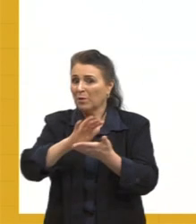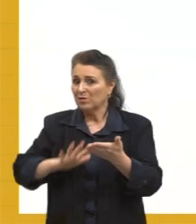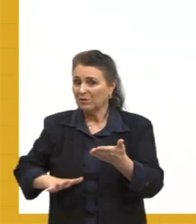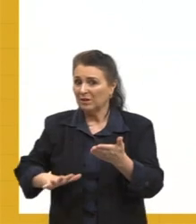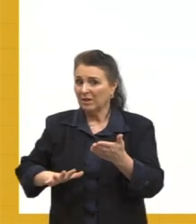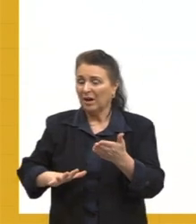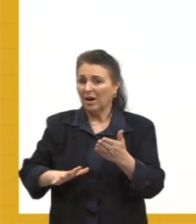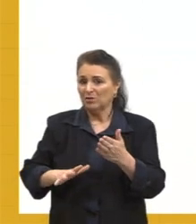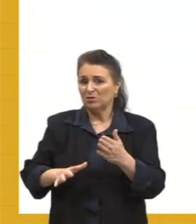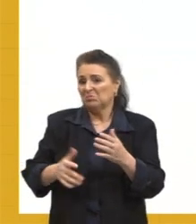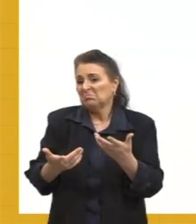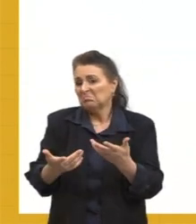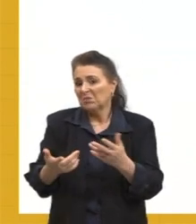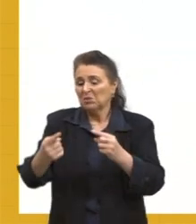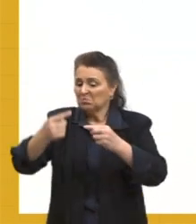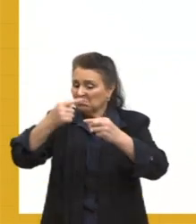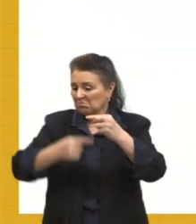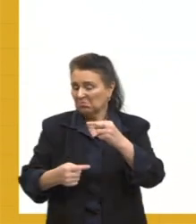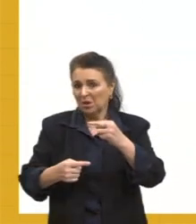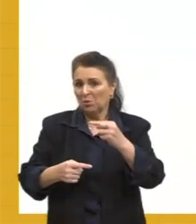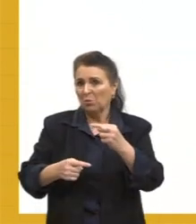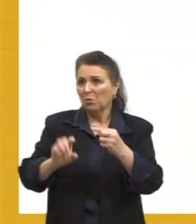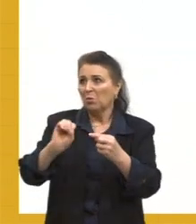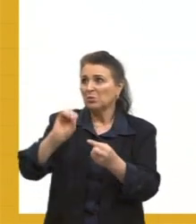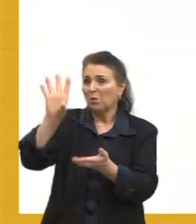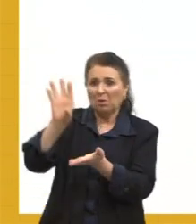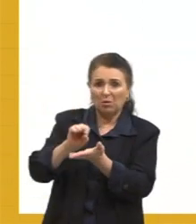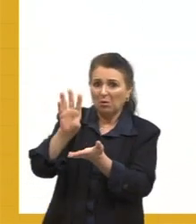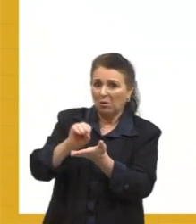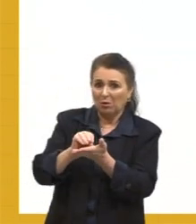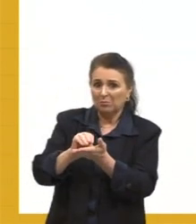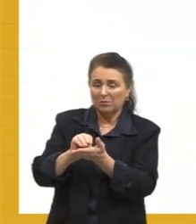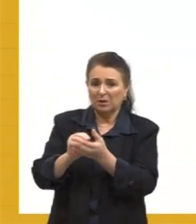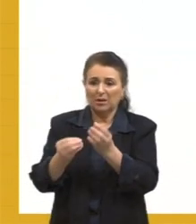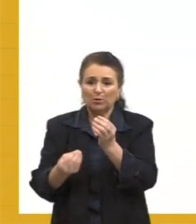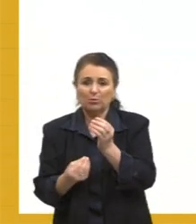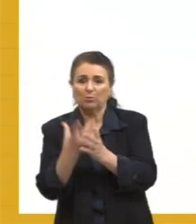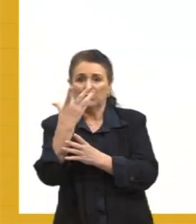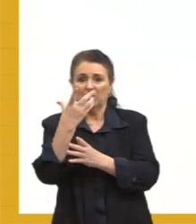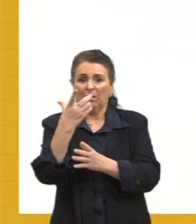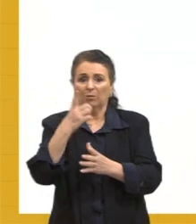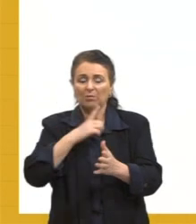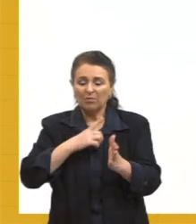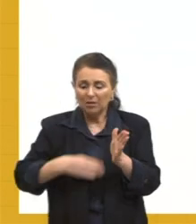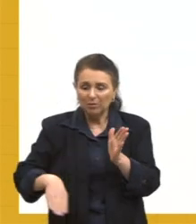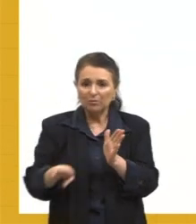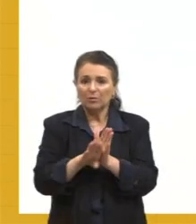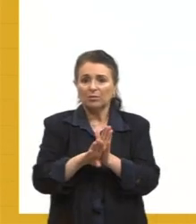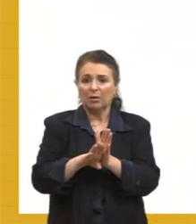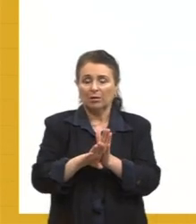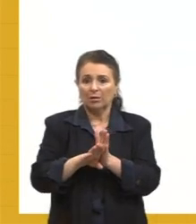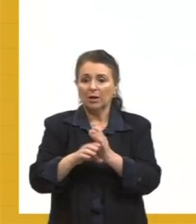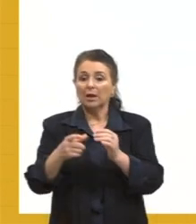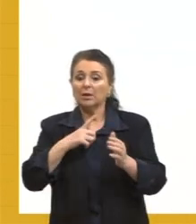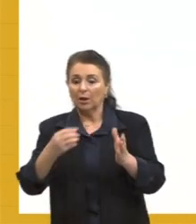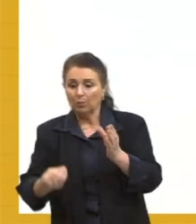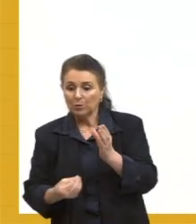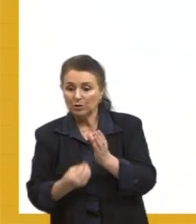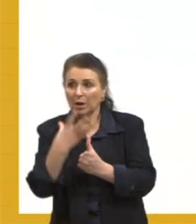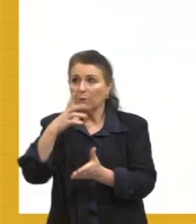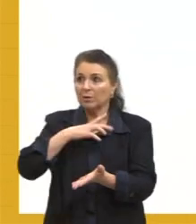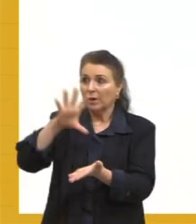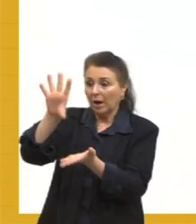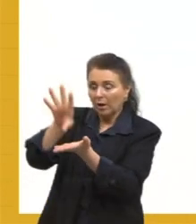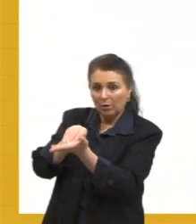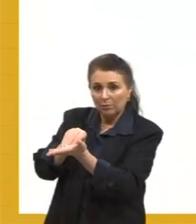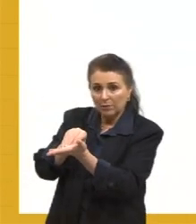uma cópia do gênero ali do criador, do original, ele tem fronteiras, entre ali o original e a cópia. Então, a gente